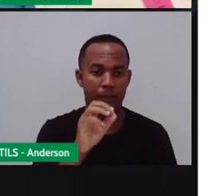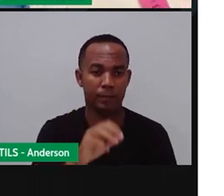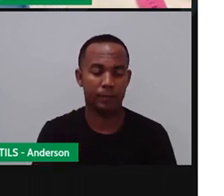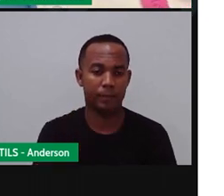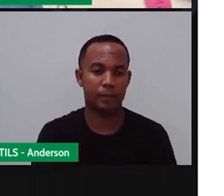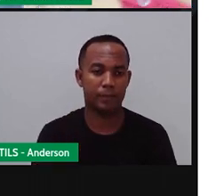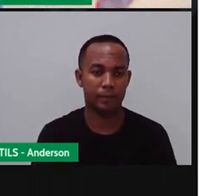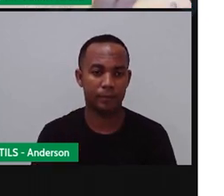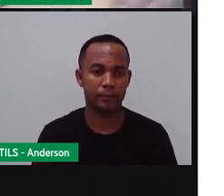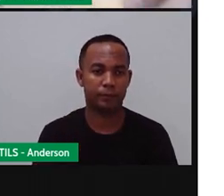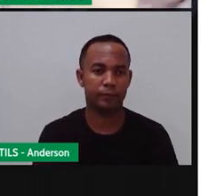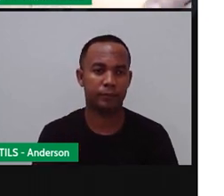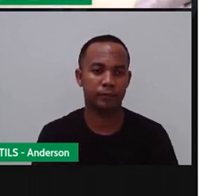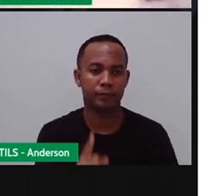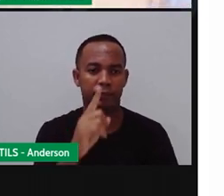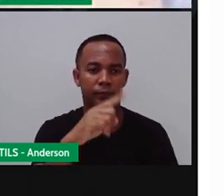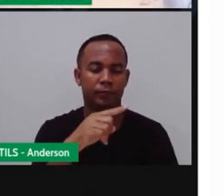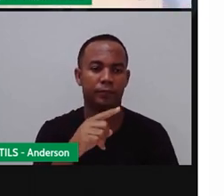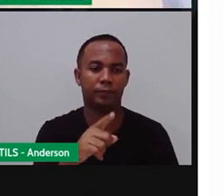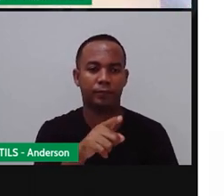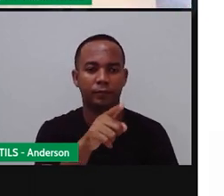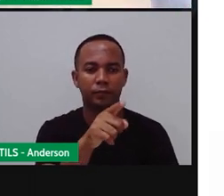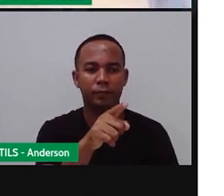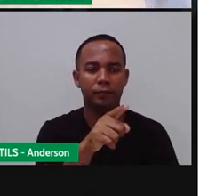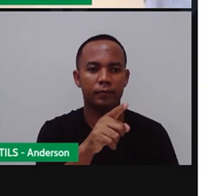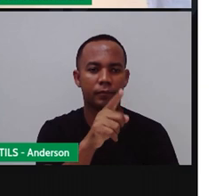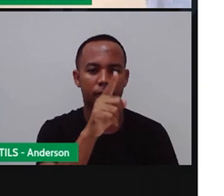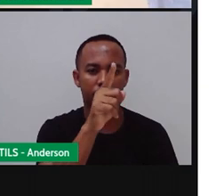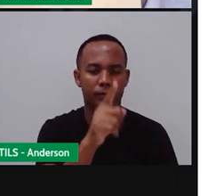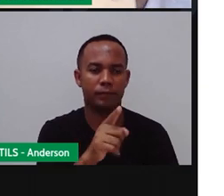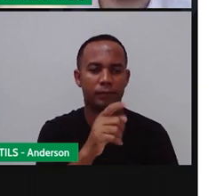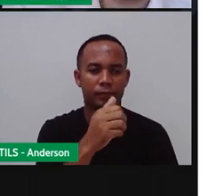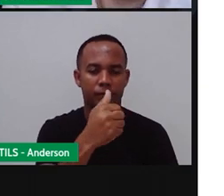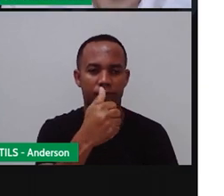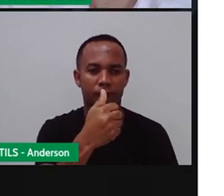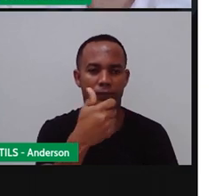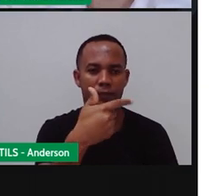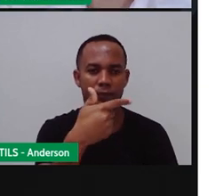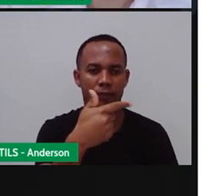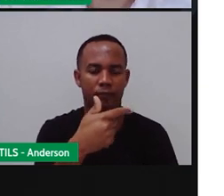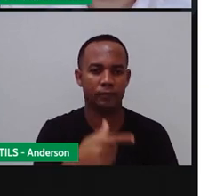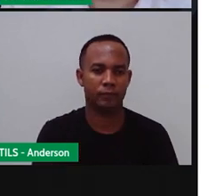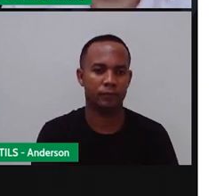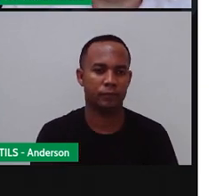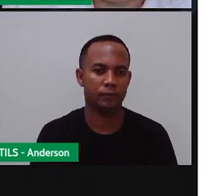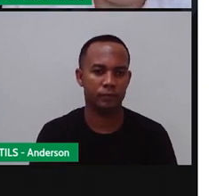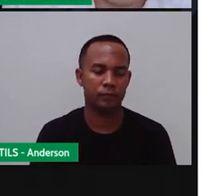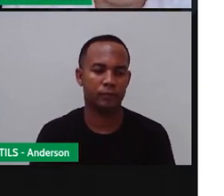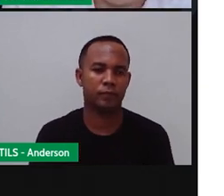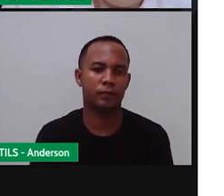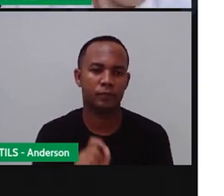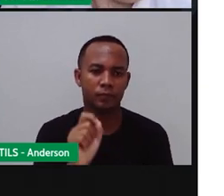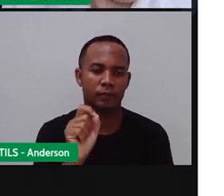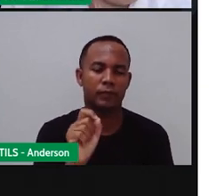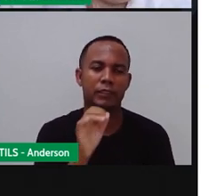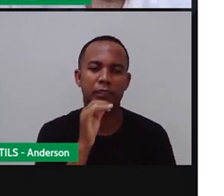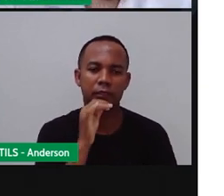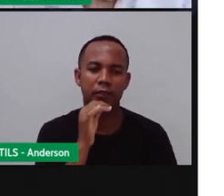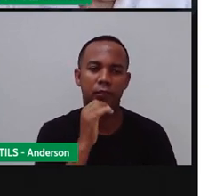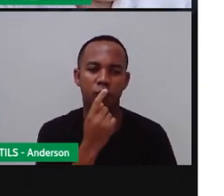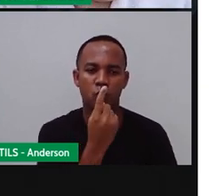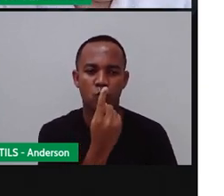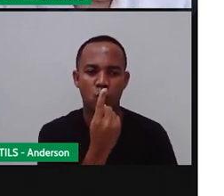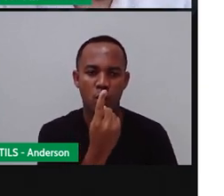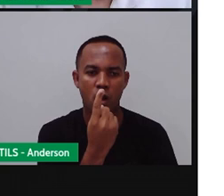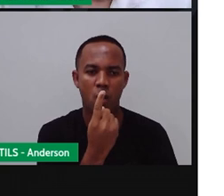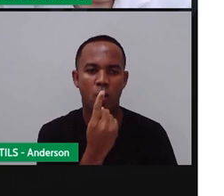Cinquenta e cinco. Até chegar no doze que a Pro não colocou. Porque a gente não fala uma hora e sessenta minutos. Uma hora